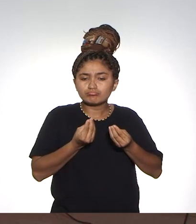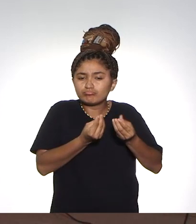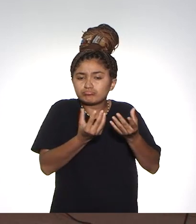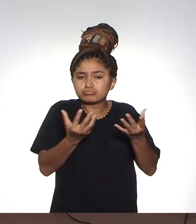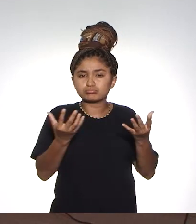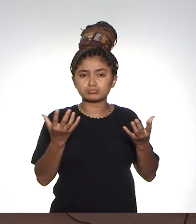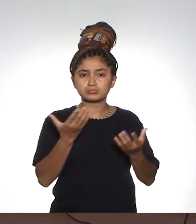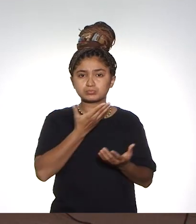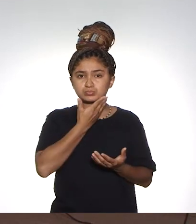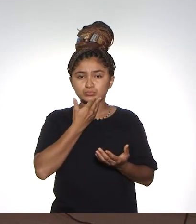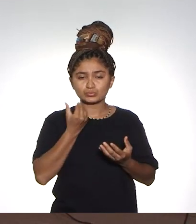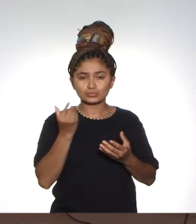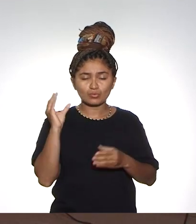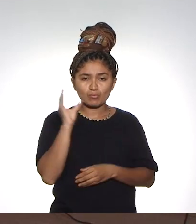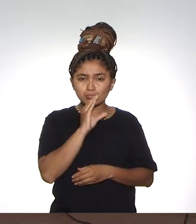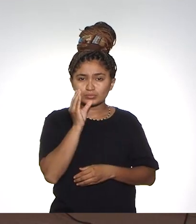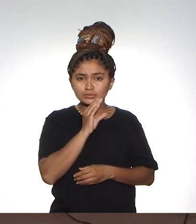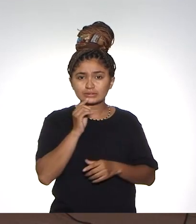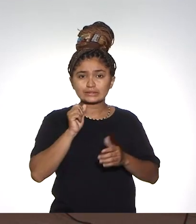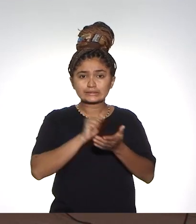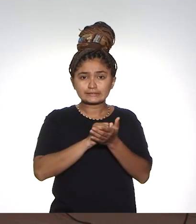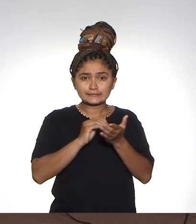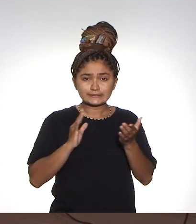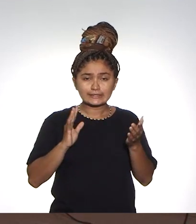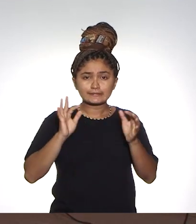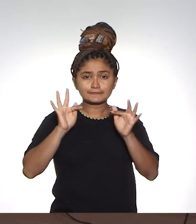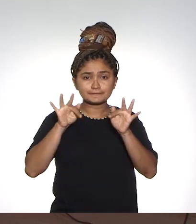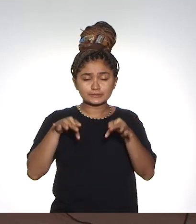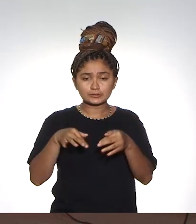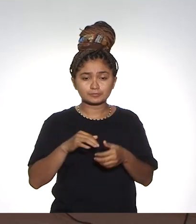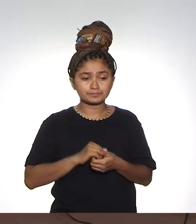gerar um conforto e, principalmente, agilidade nas atividades fins.